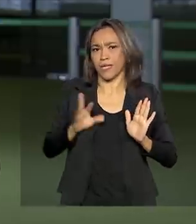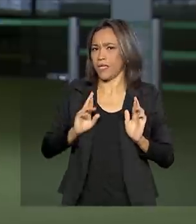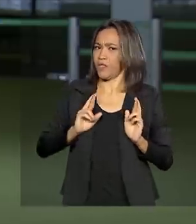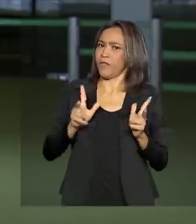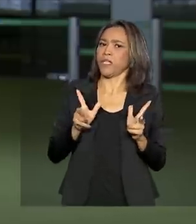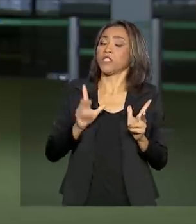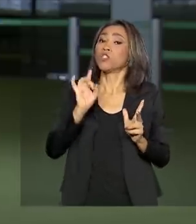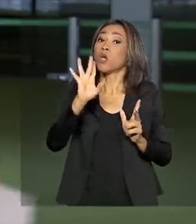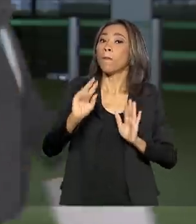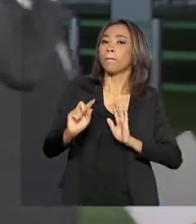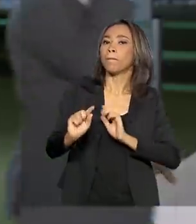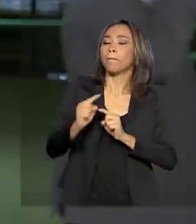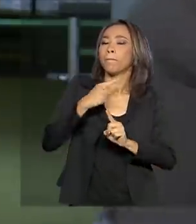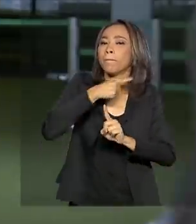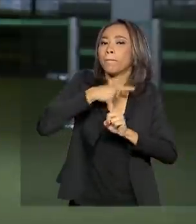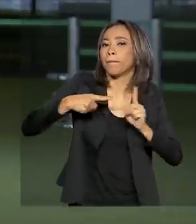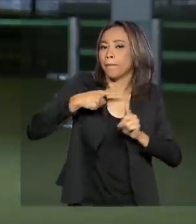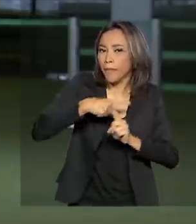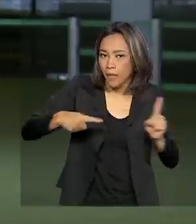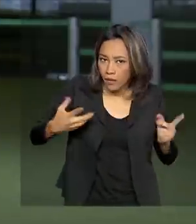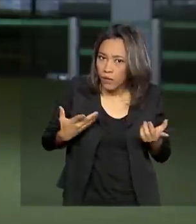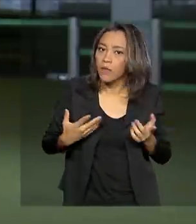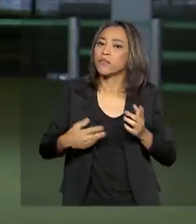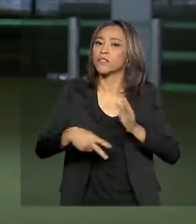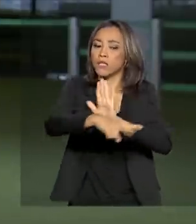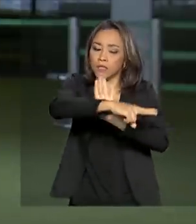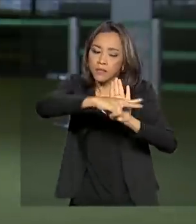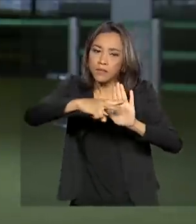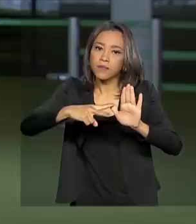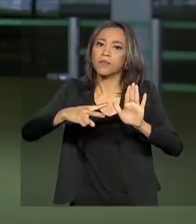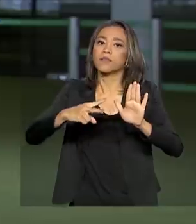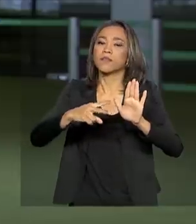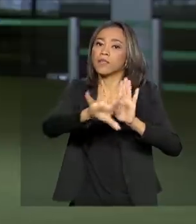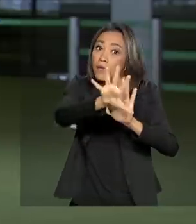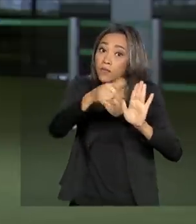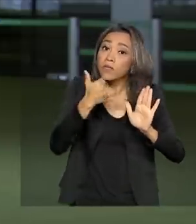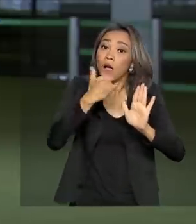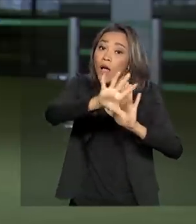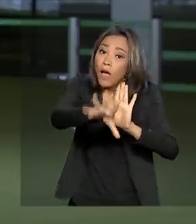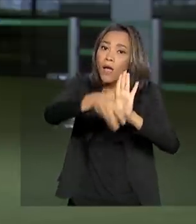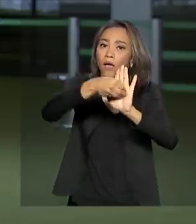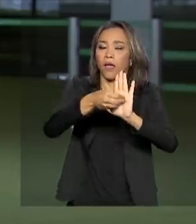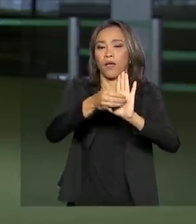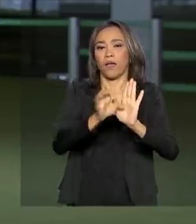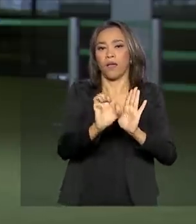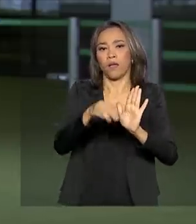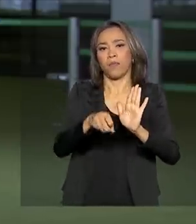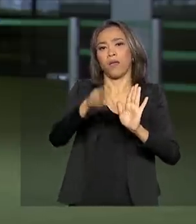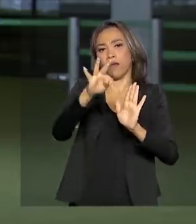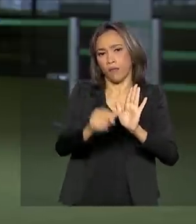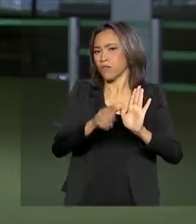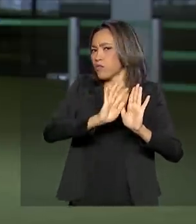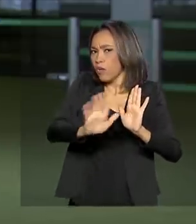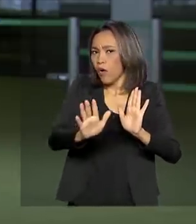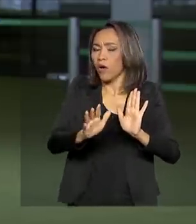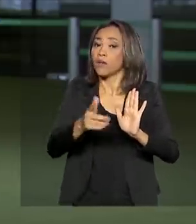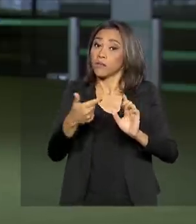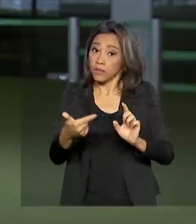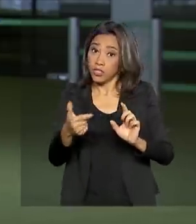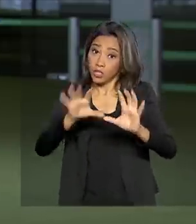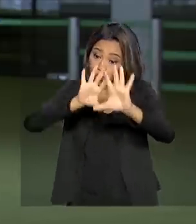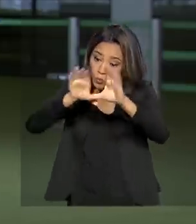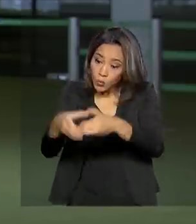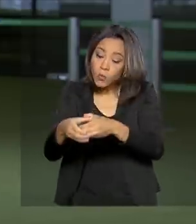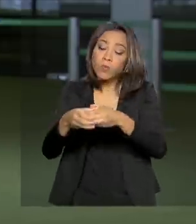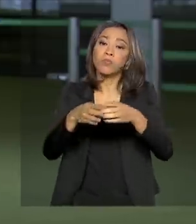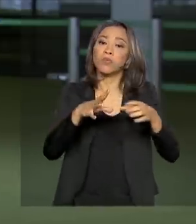apenas parte dessas emendas eram de execução obrigatória, ou seja, as individuais e a de bancada.